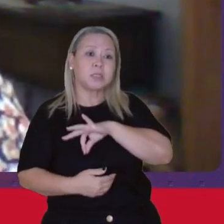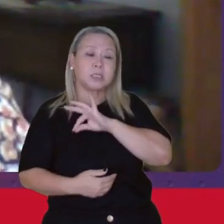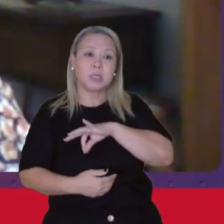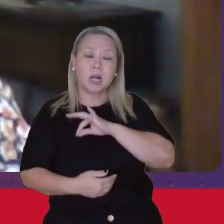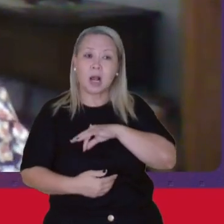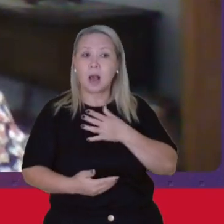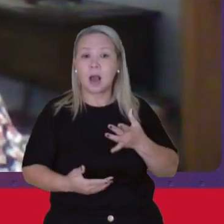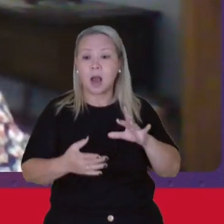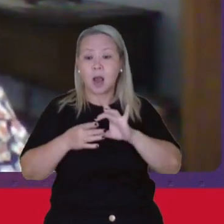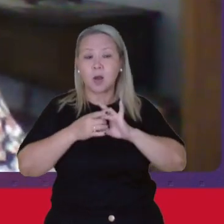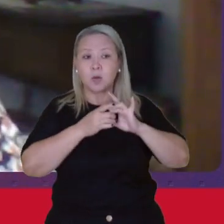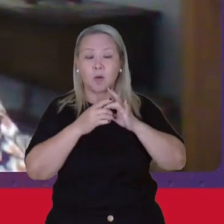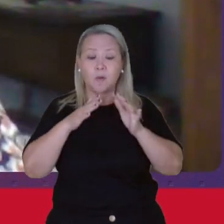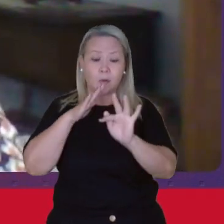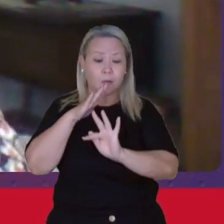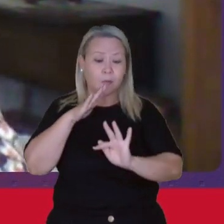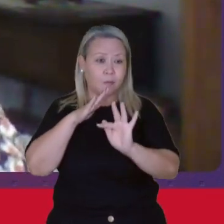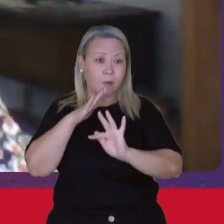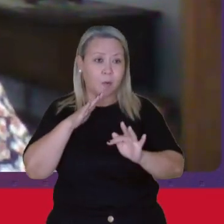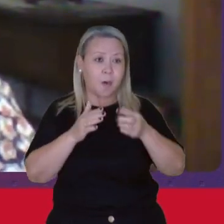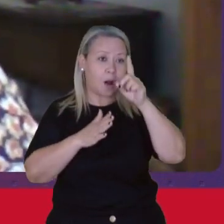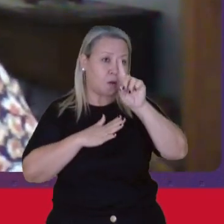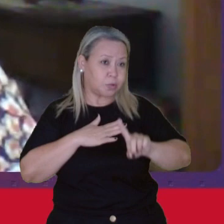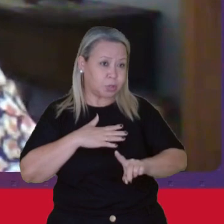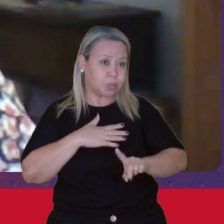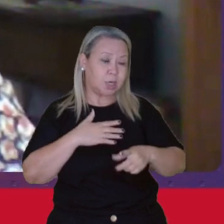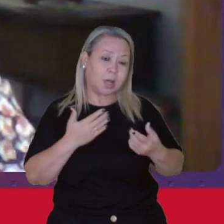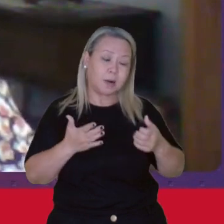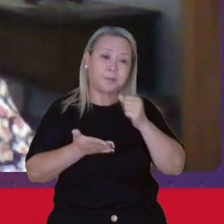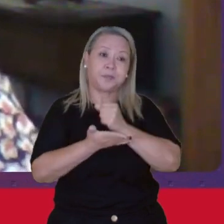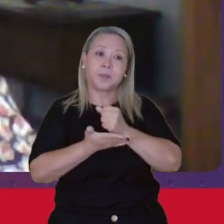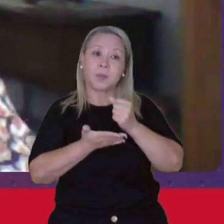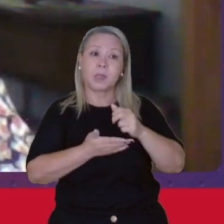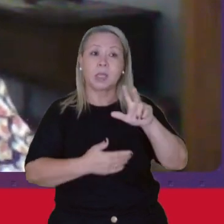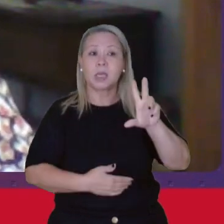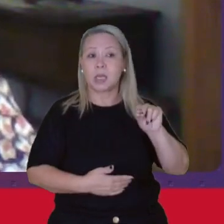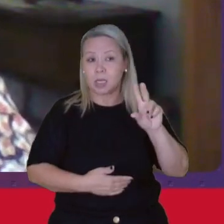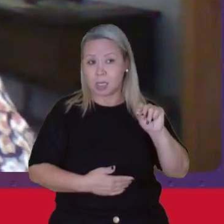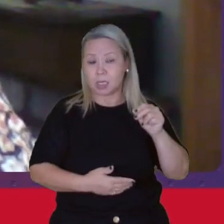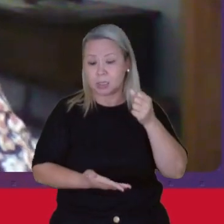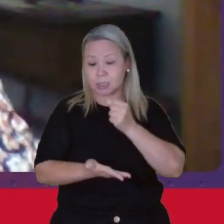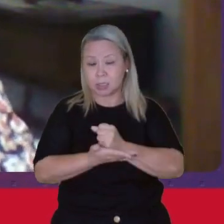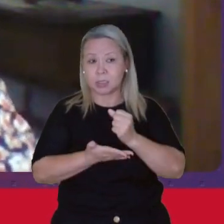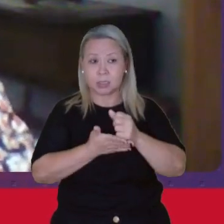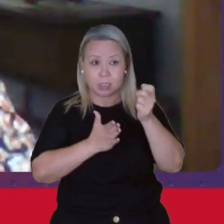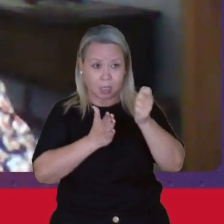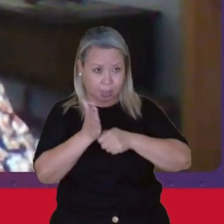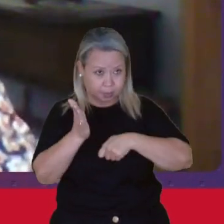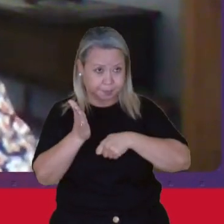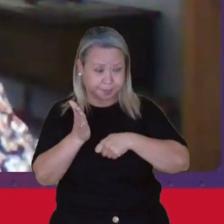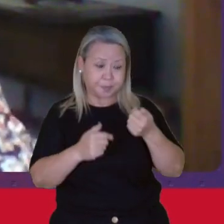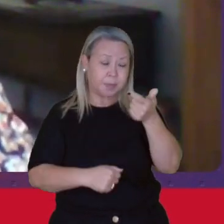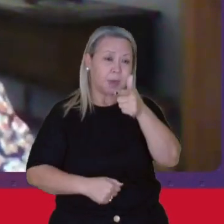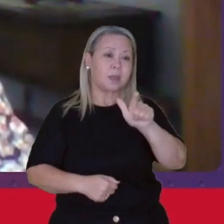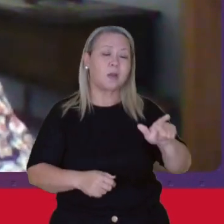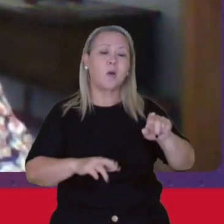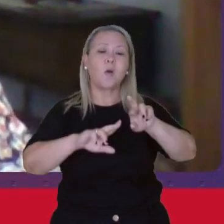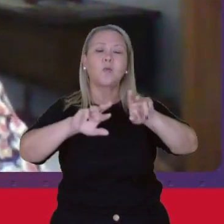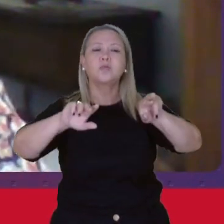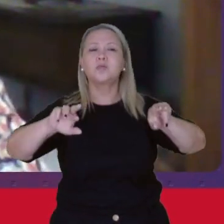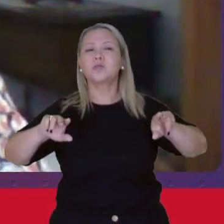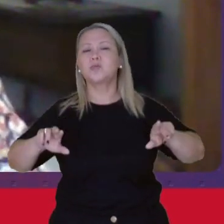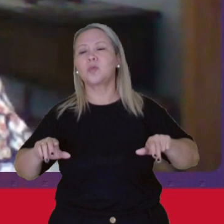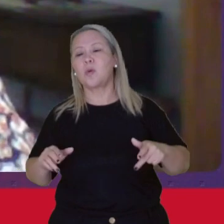Do vínculo formal com direitos Com carteira de trabalho assinada Há outras formas, outras